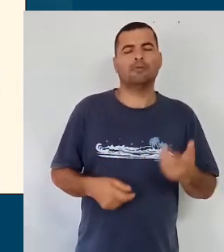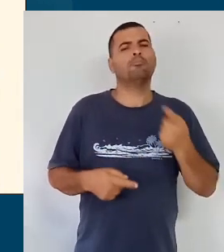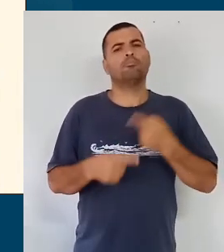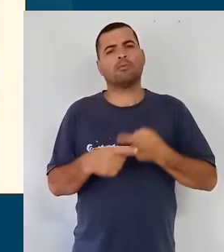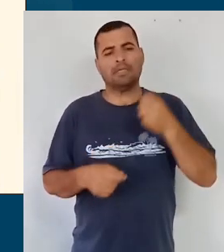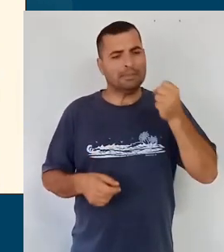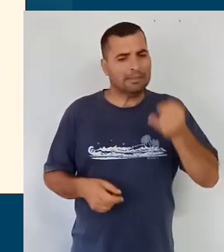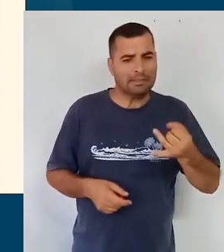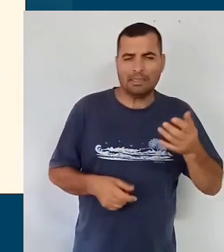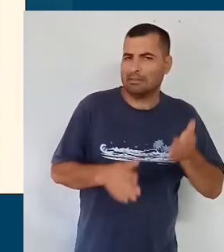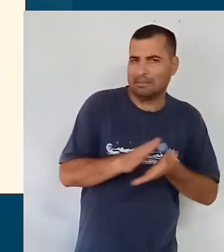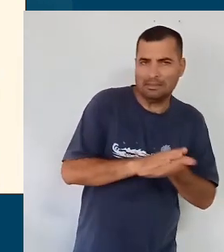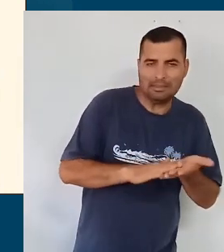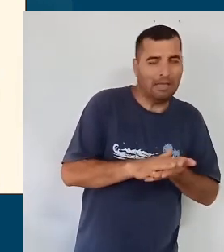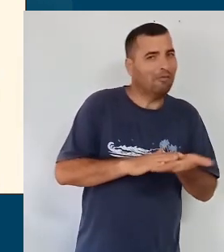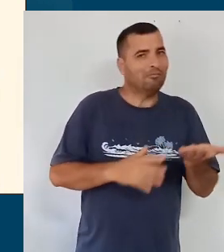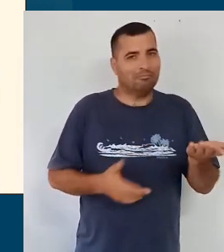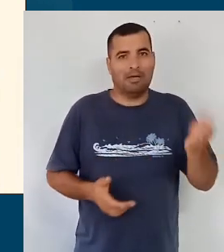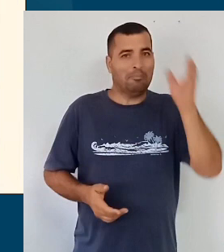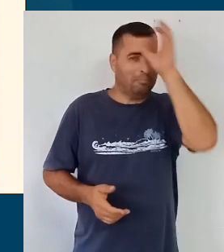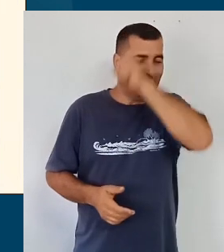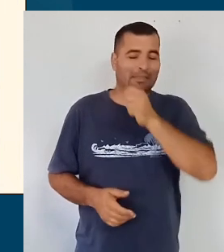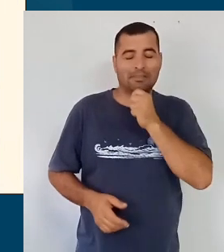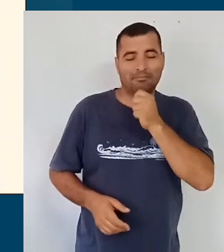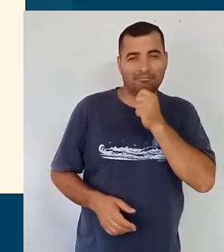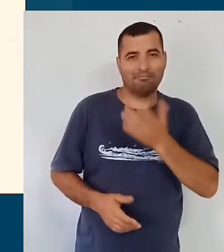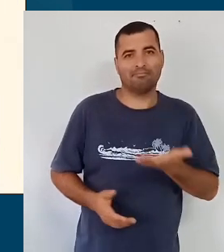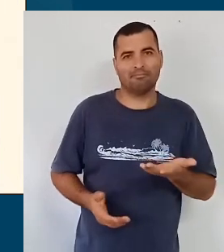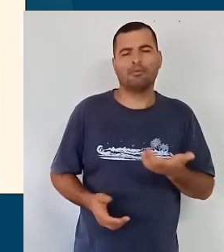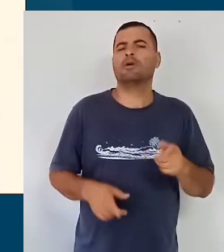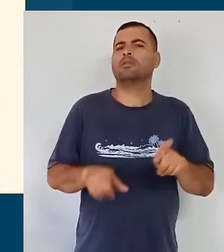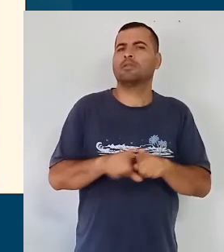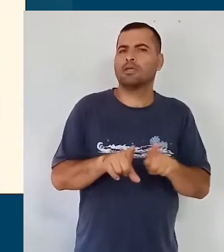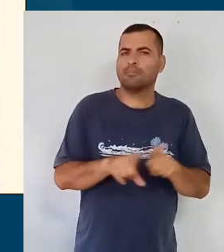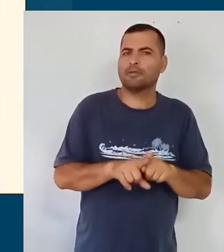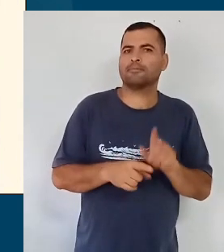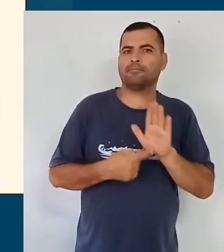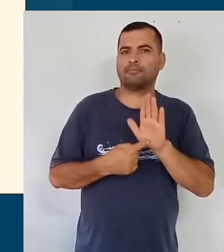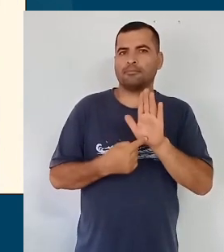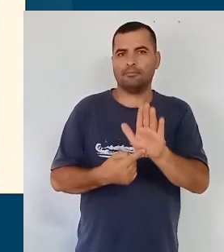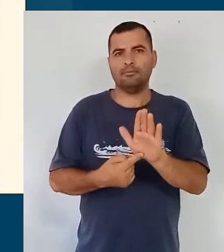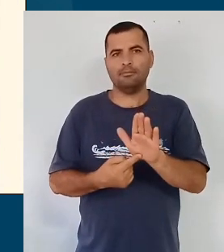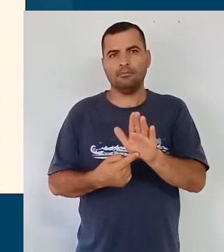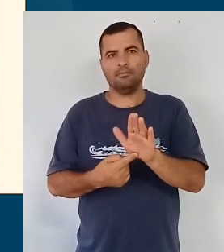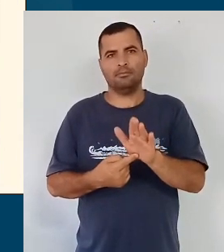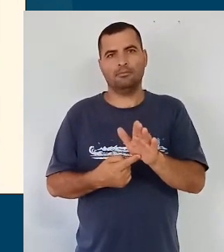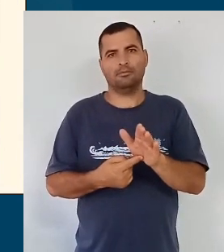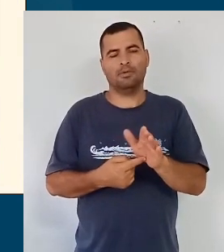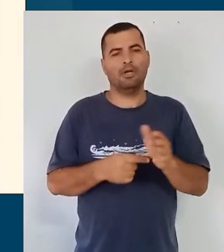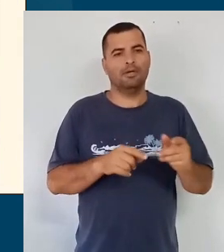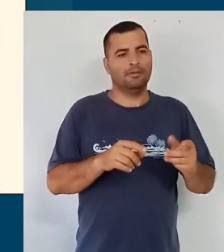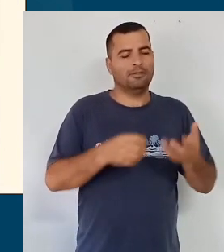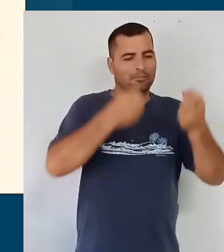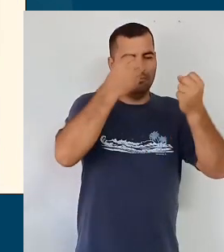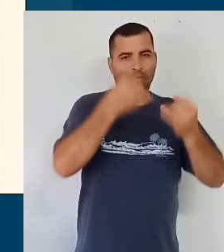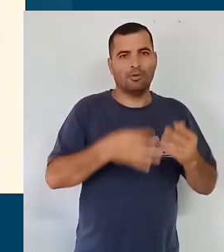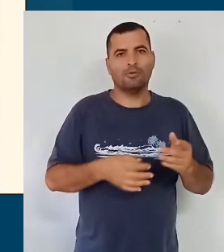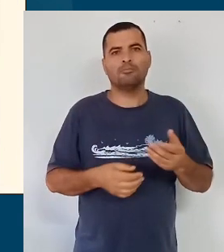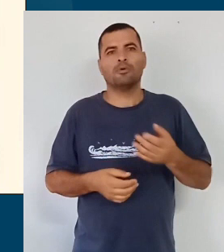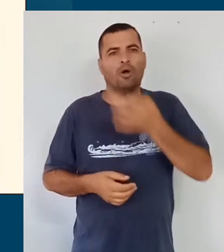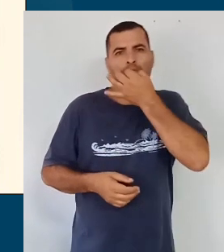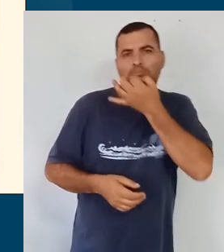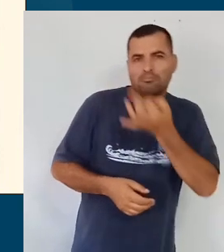porque senão ele não aprende a fazer, e ele tem nesse quadro essa coluna que a gente está vendo aqui, que é de sugestões